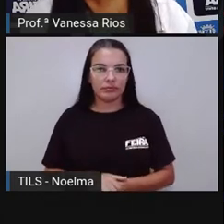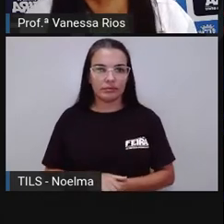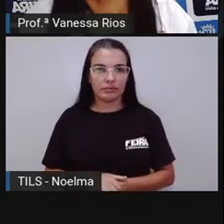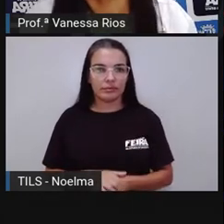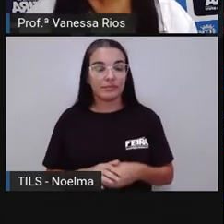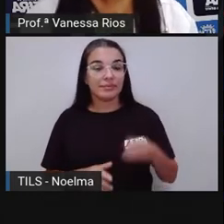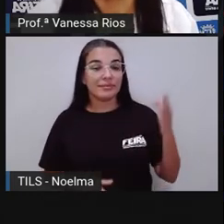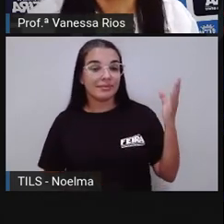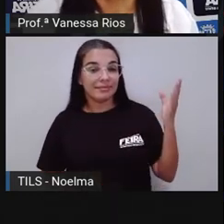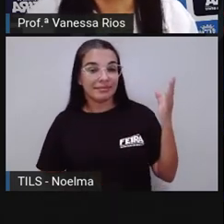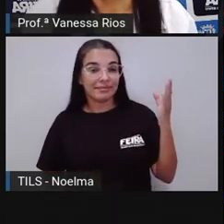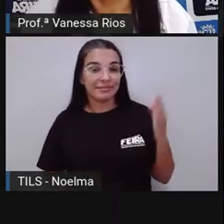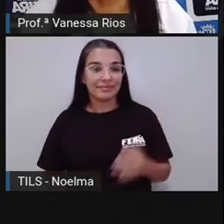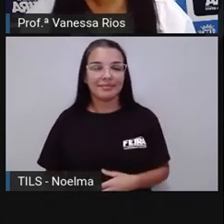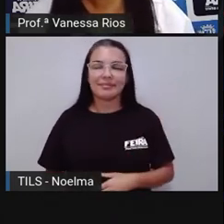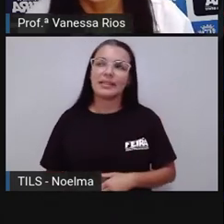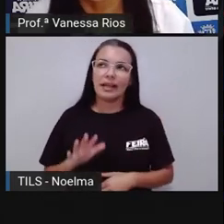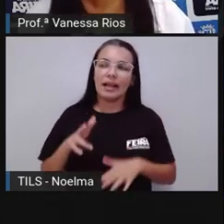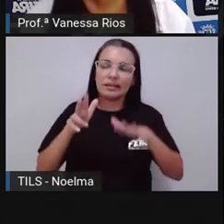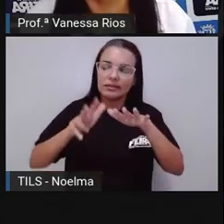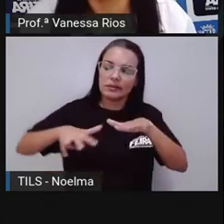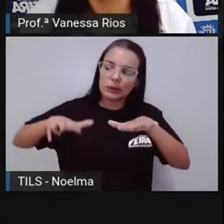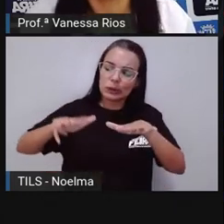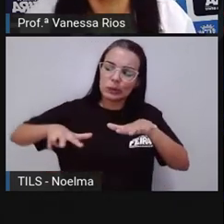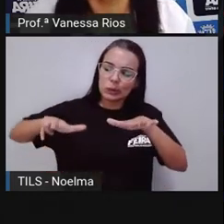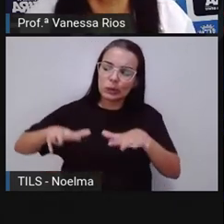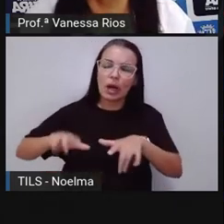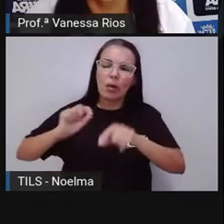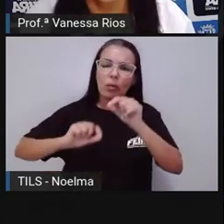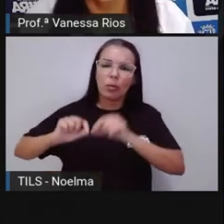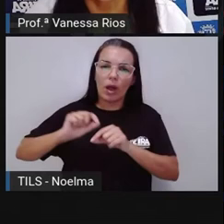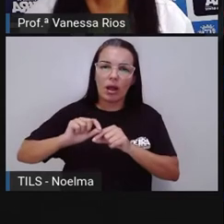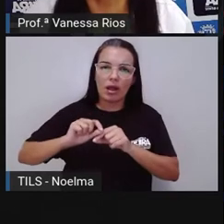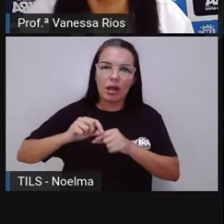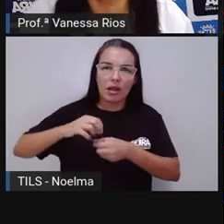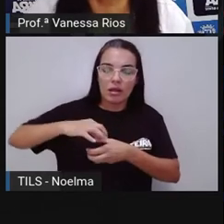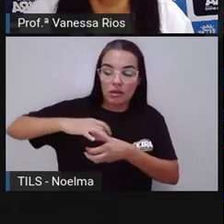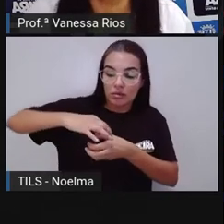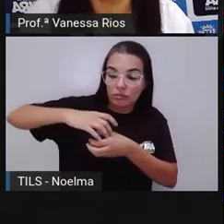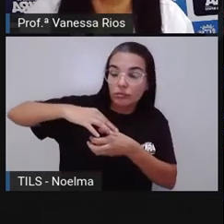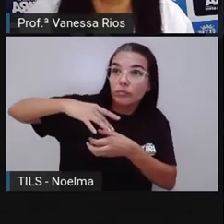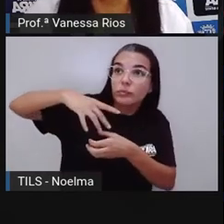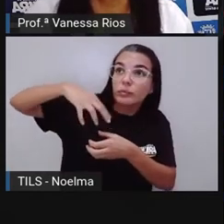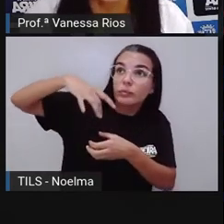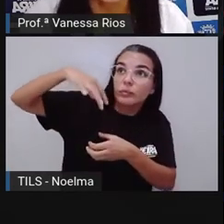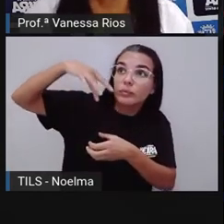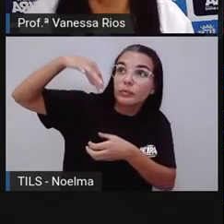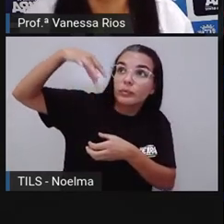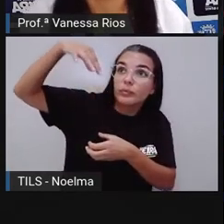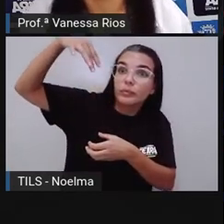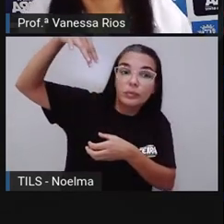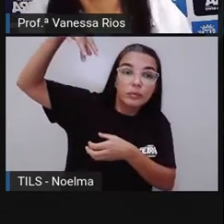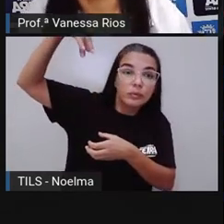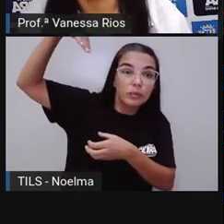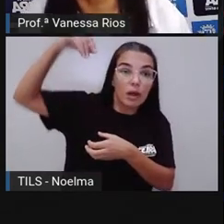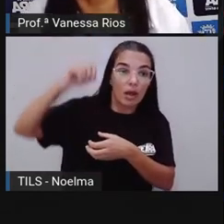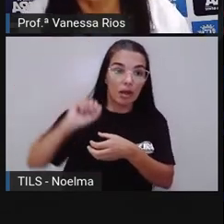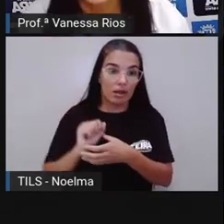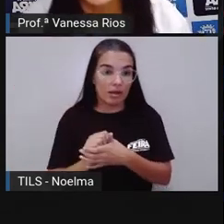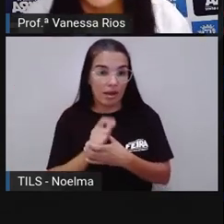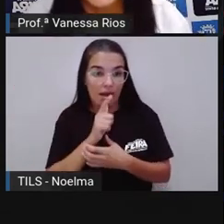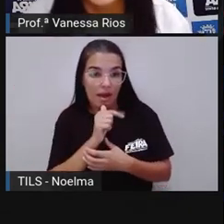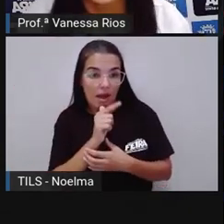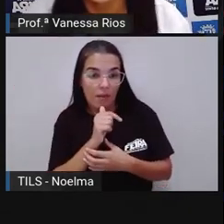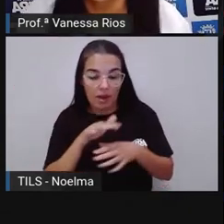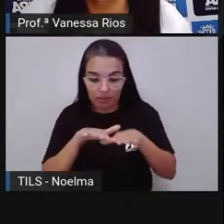E aí, lá no mar morto, né, com a evaporação, o processo em que a água está límpida, mas passa aí pelo estado